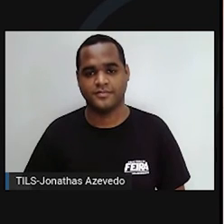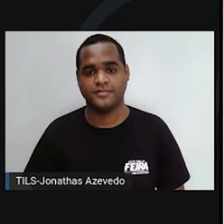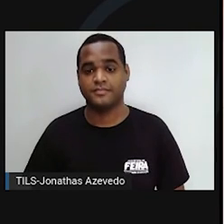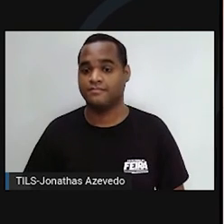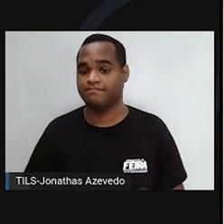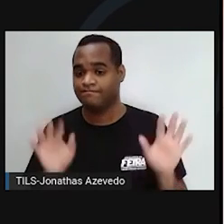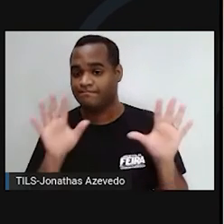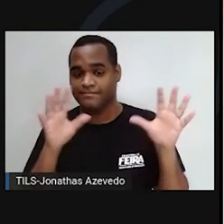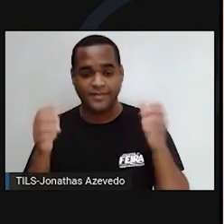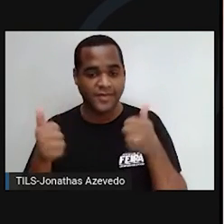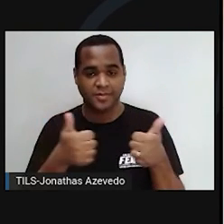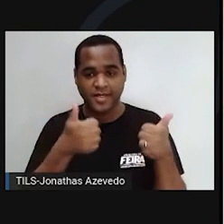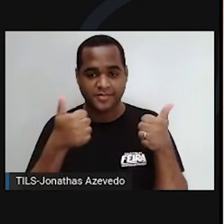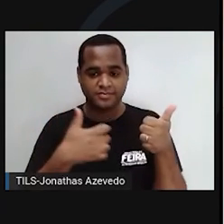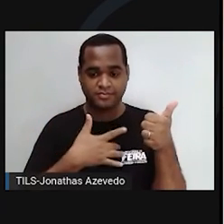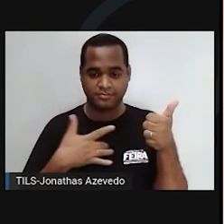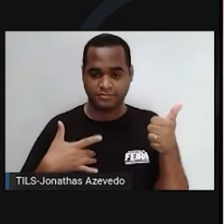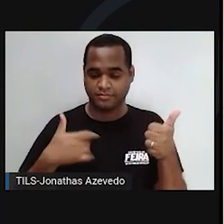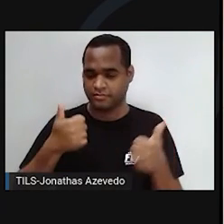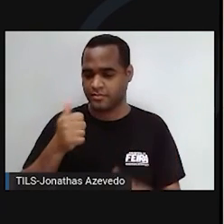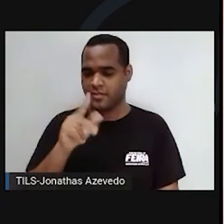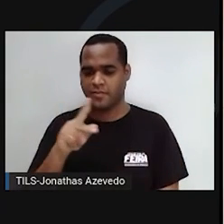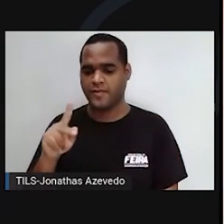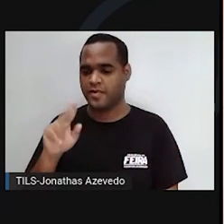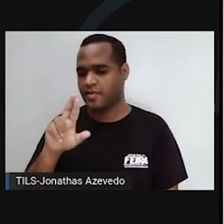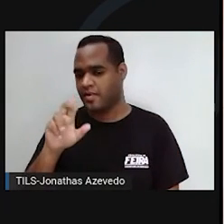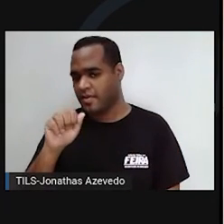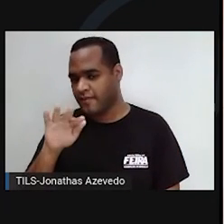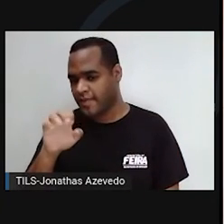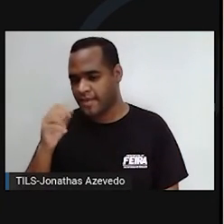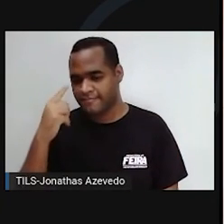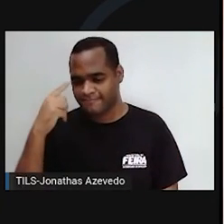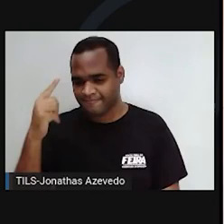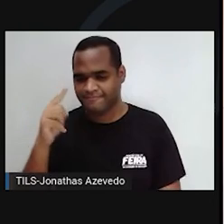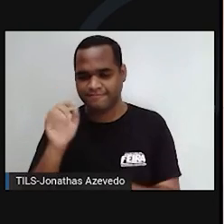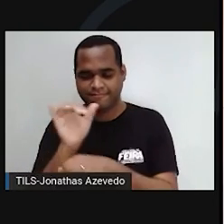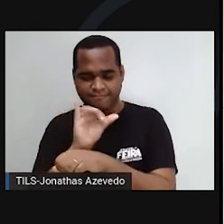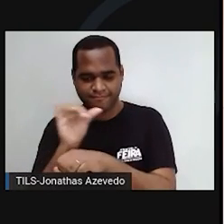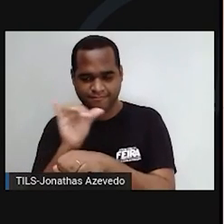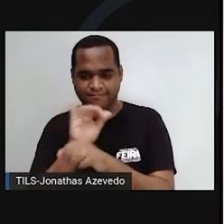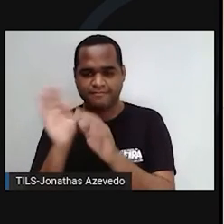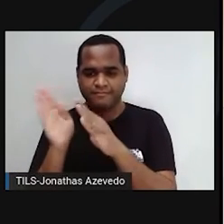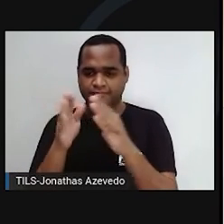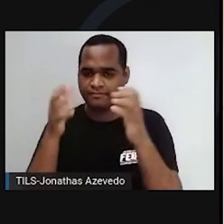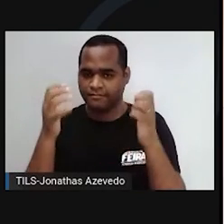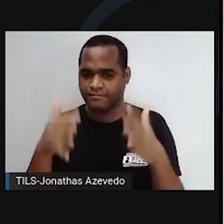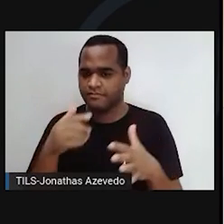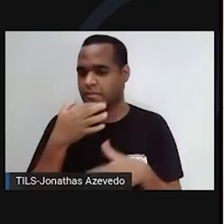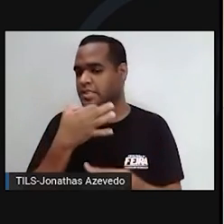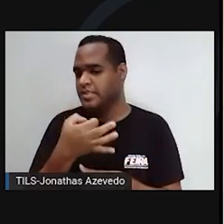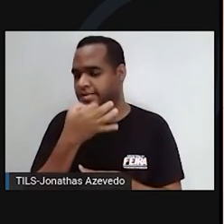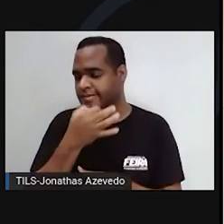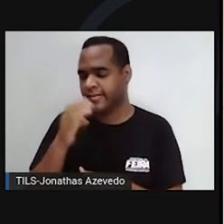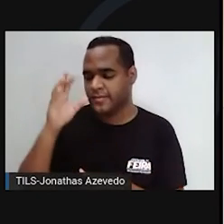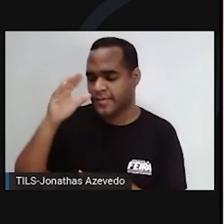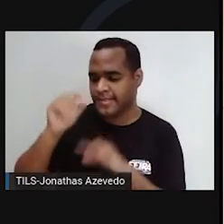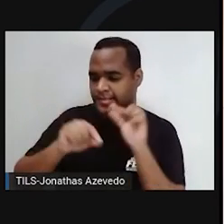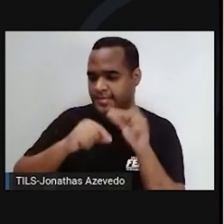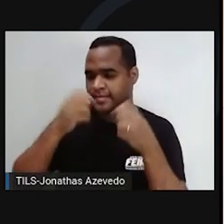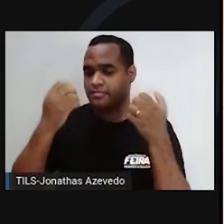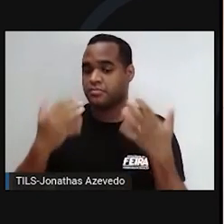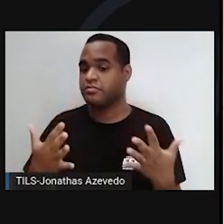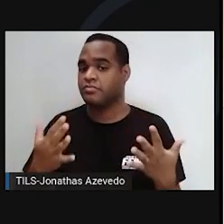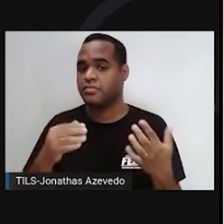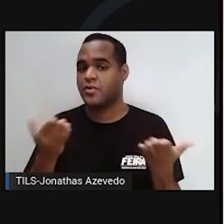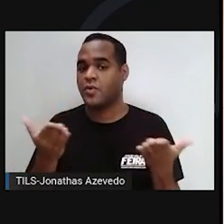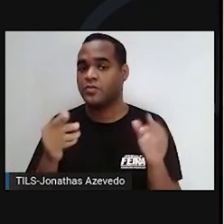Olá, tudo bem? Eu sou a professora Rafaela Lima. Esse é o seu canal Mais Ciências. Canal de aulas, dicas e curiosidades de ciências. E